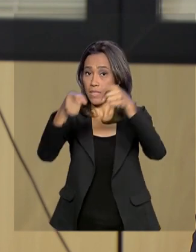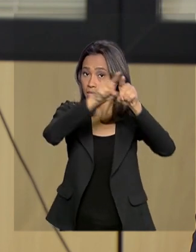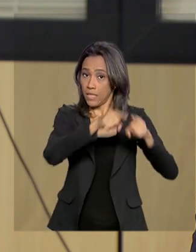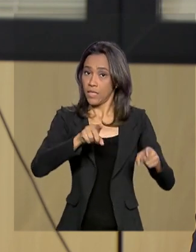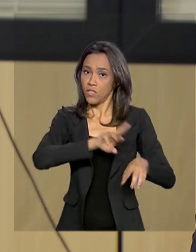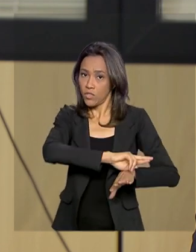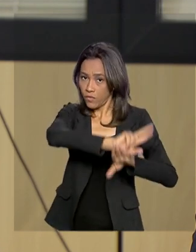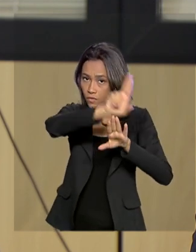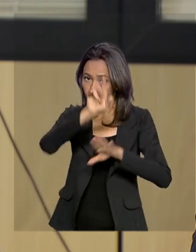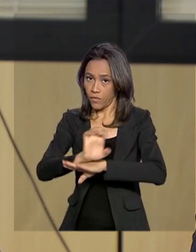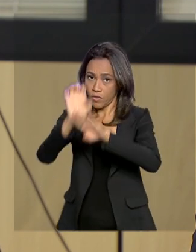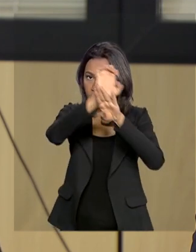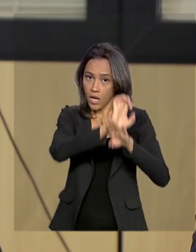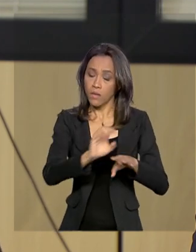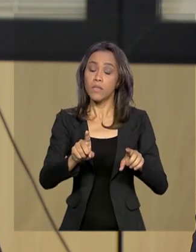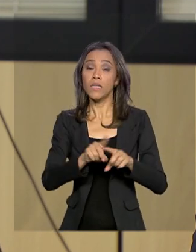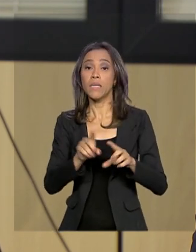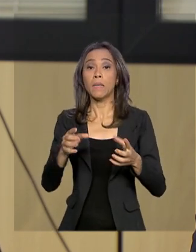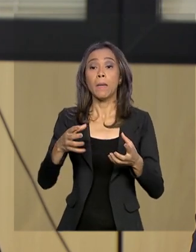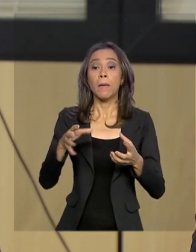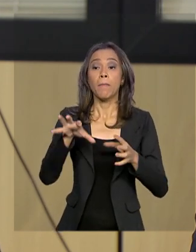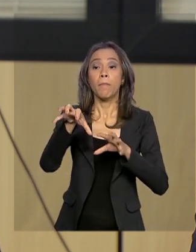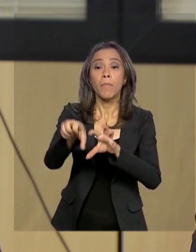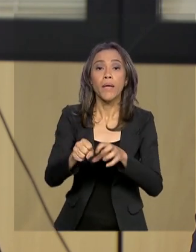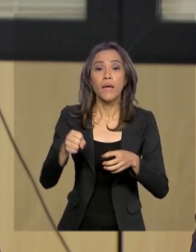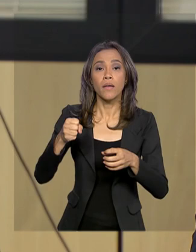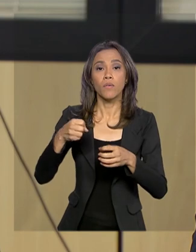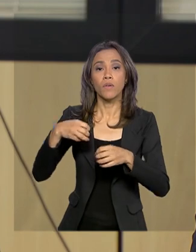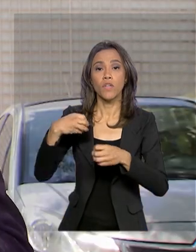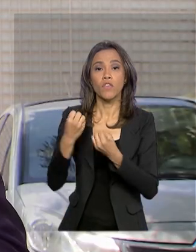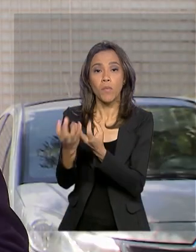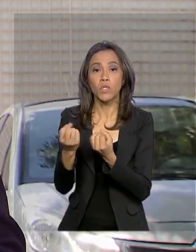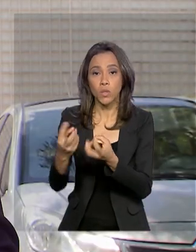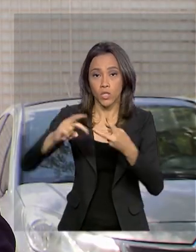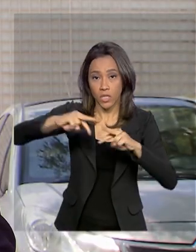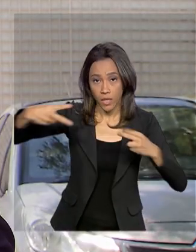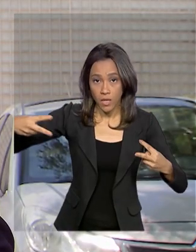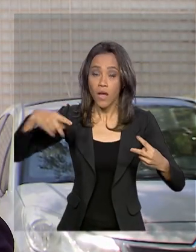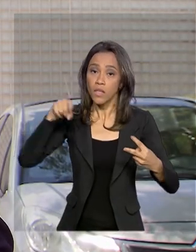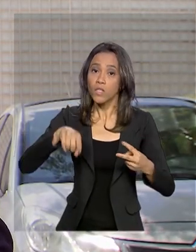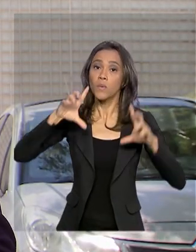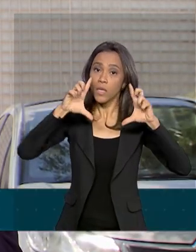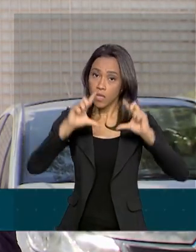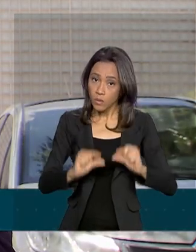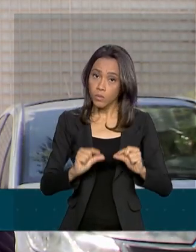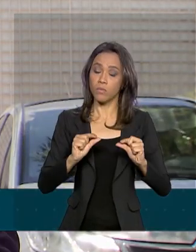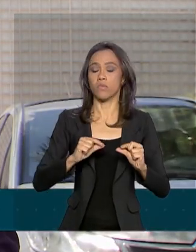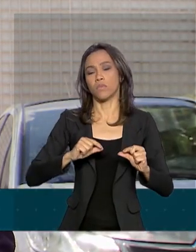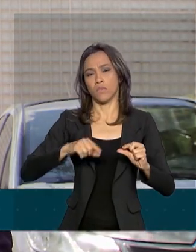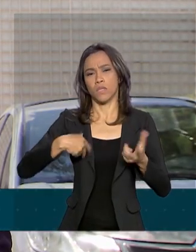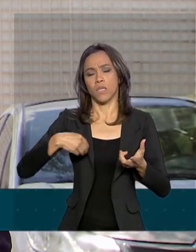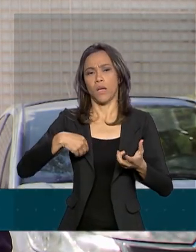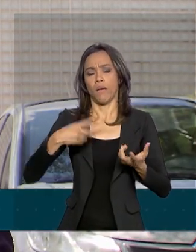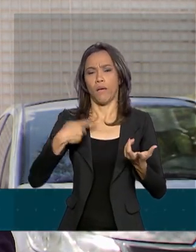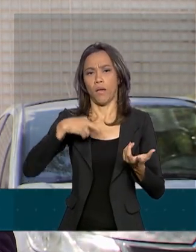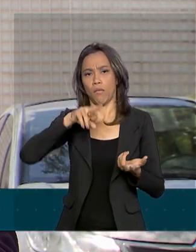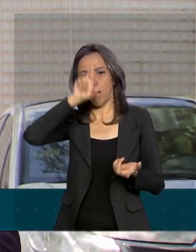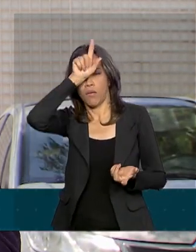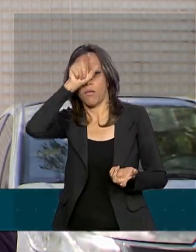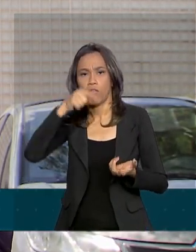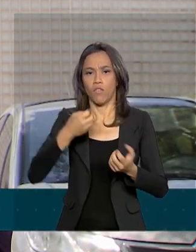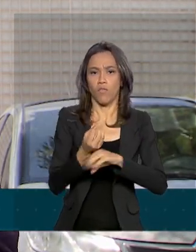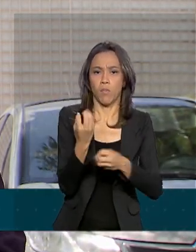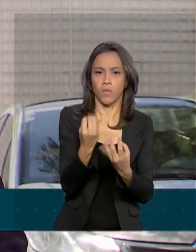condenados à boa chance de resolução de crimes. De 2013 a maio de 2019, o Banco